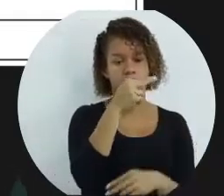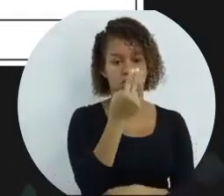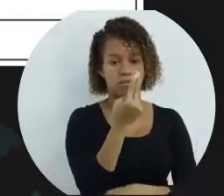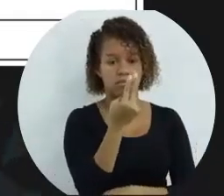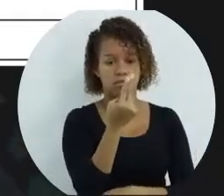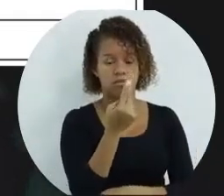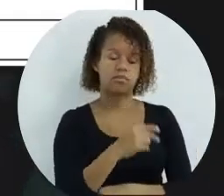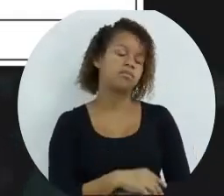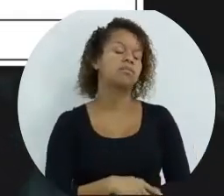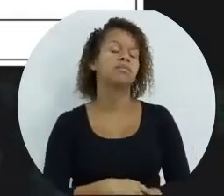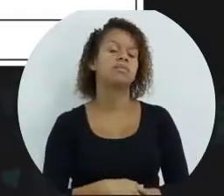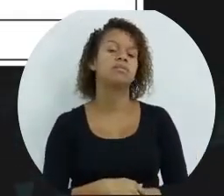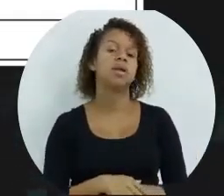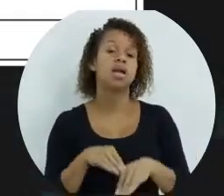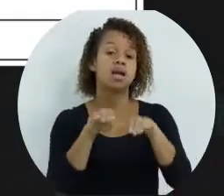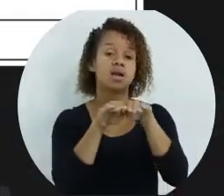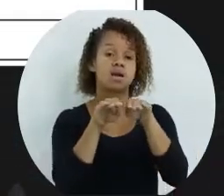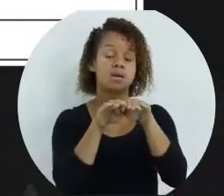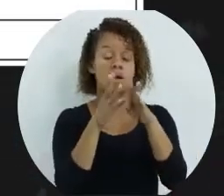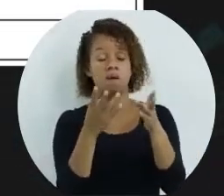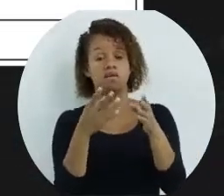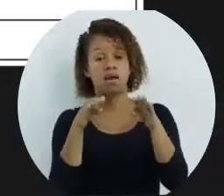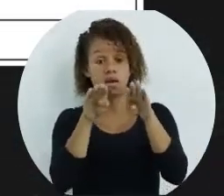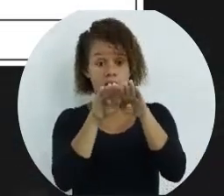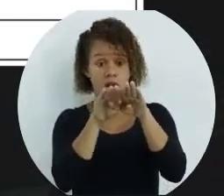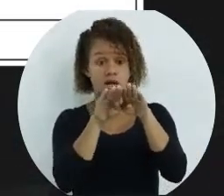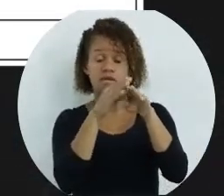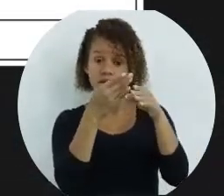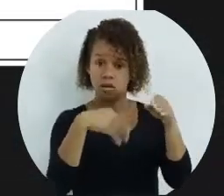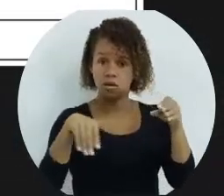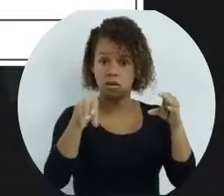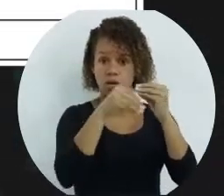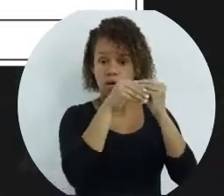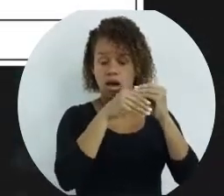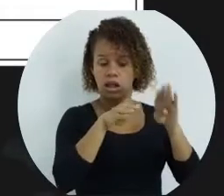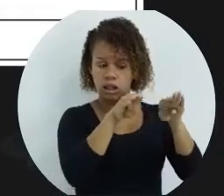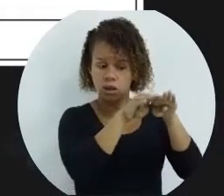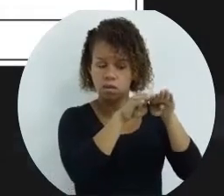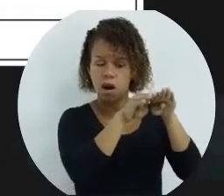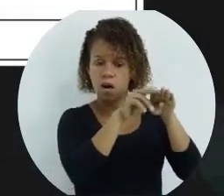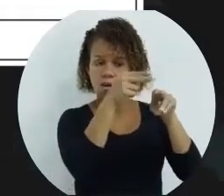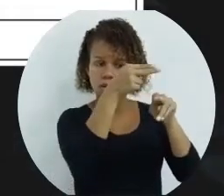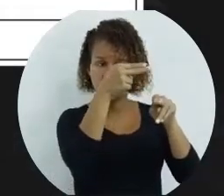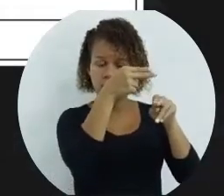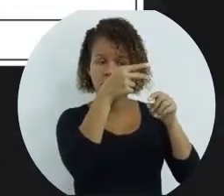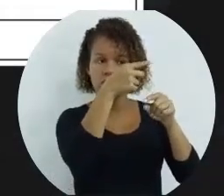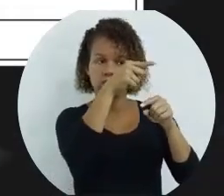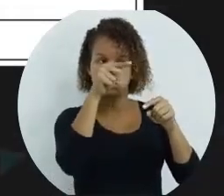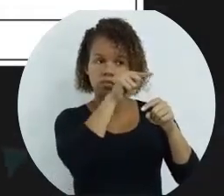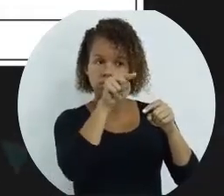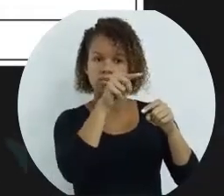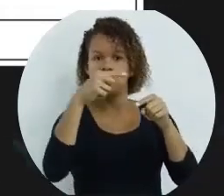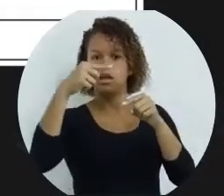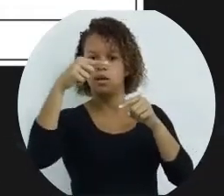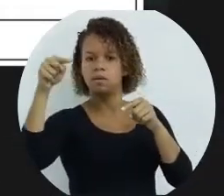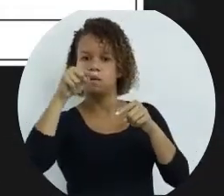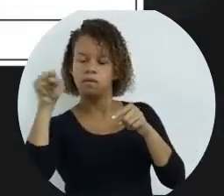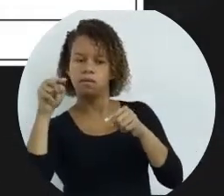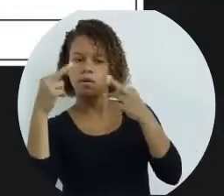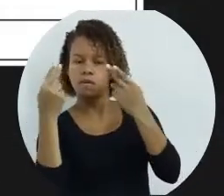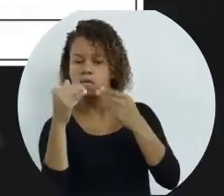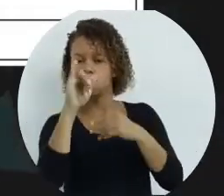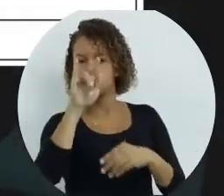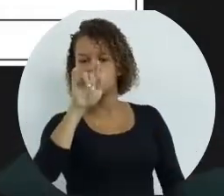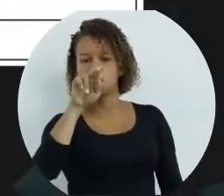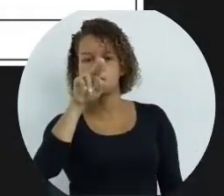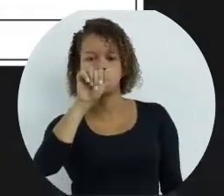O igual, ele vai ser colocado igual, pelo símbolo de igual, duas vezes. Então, você vai ter igual, igual, que vai